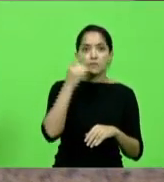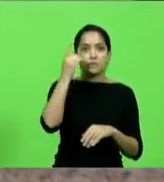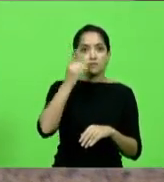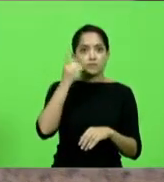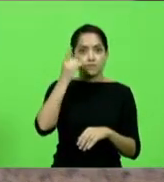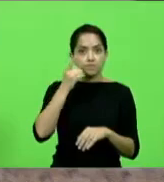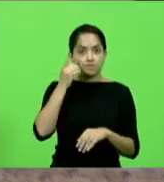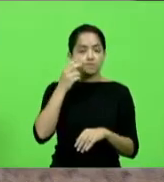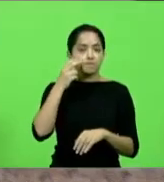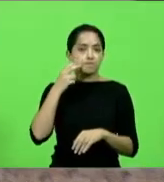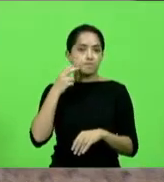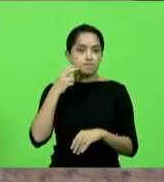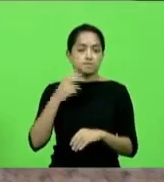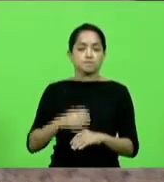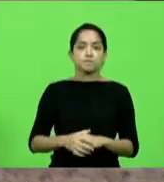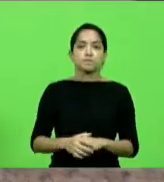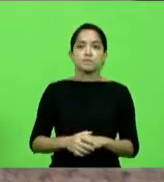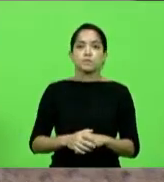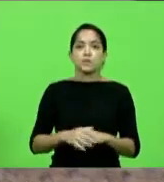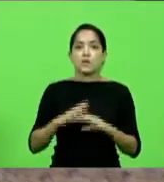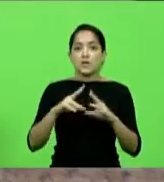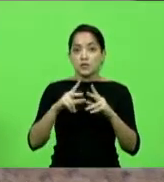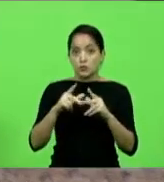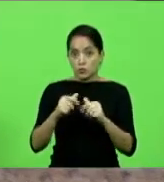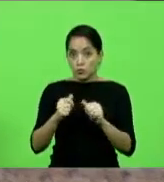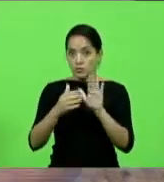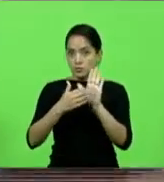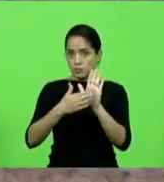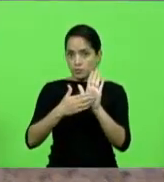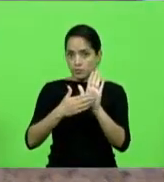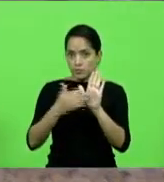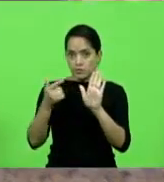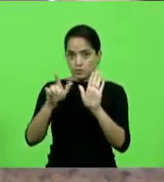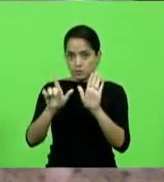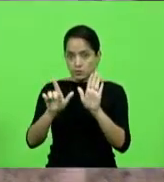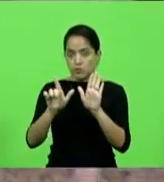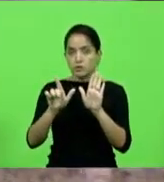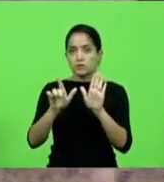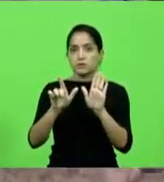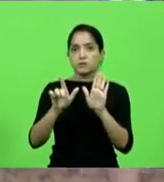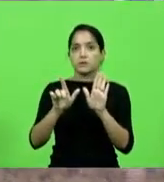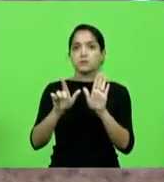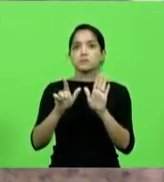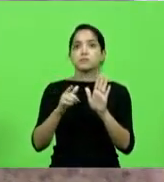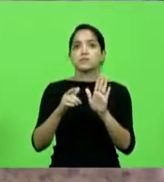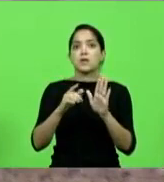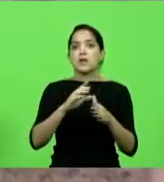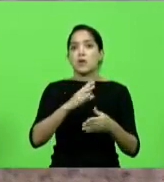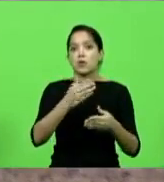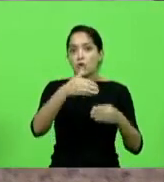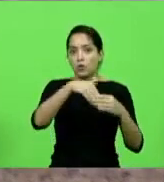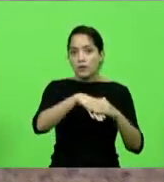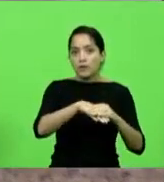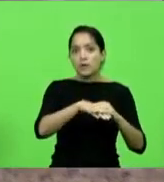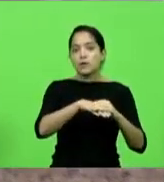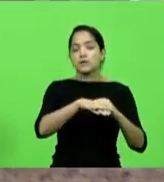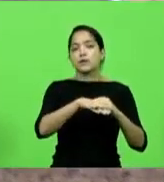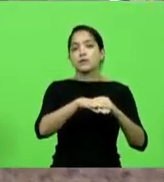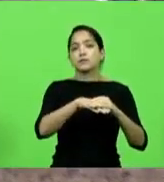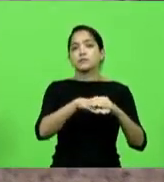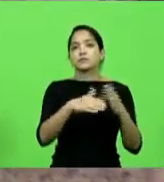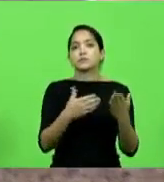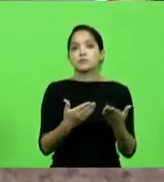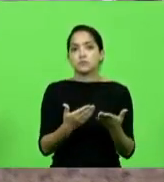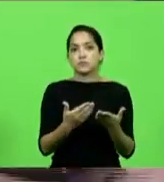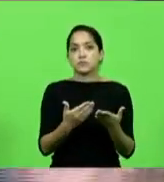Vampiro. E todas as outras proposições, o plenário as anexou ao mais antigo que foi